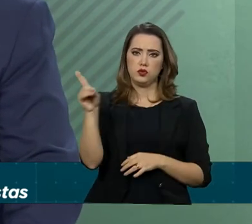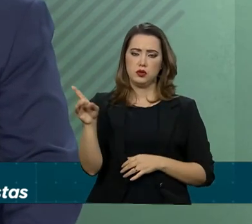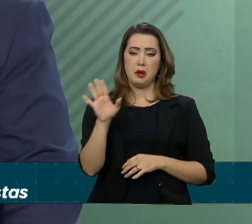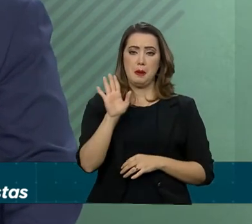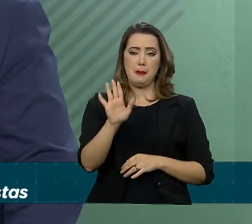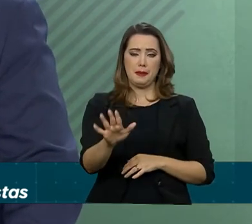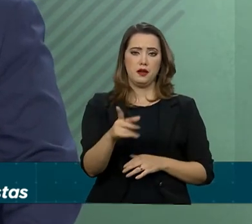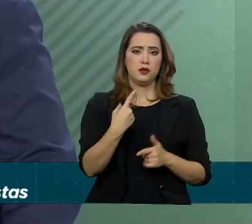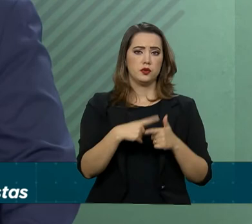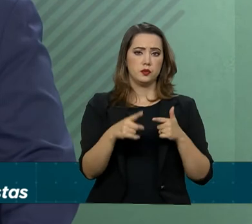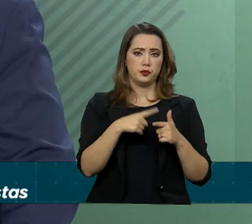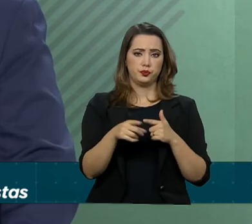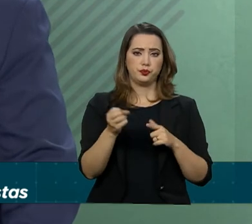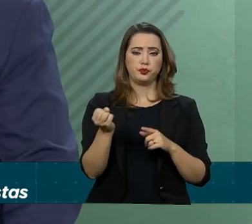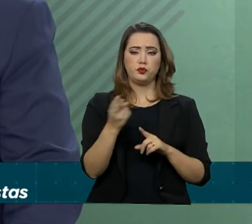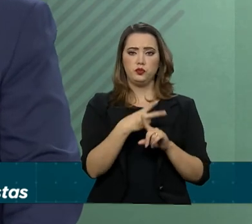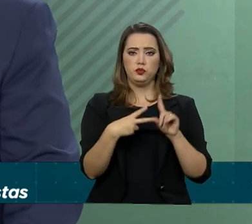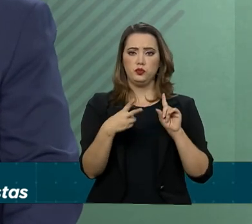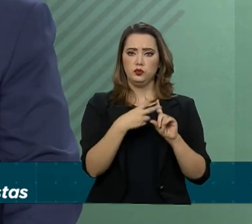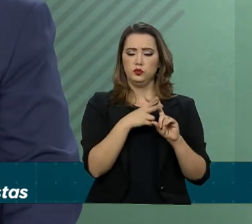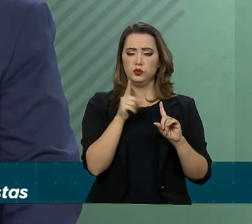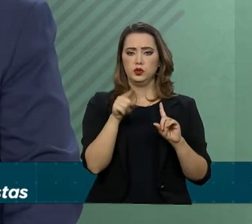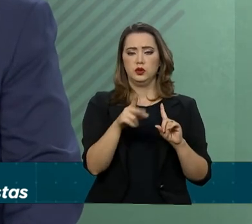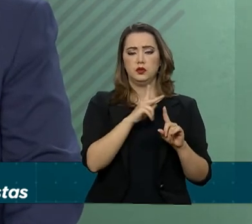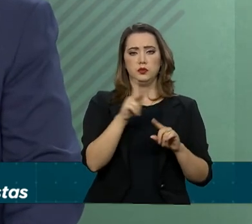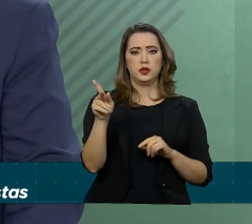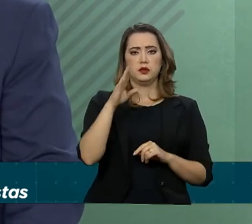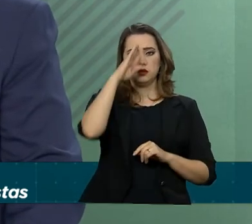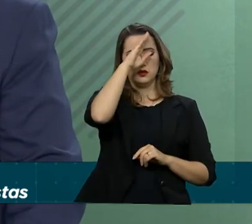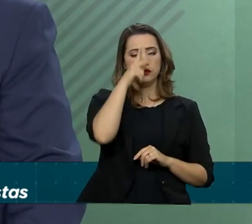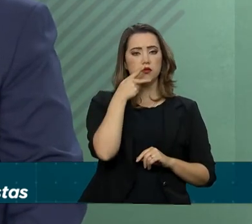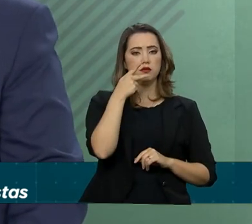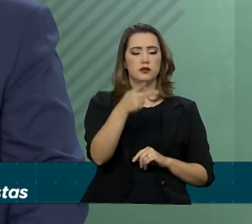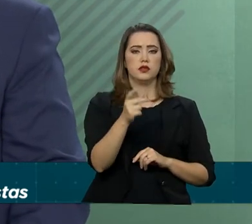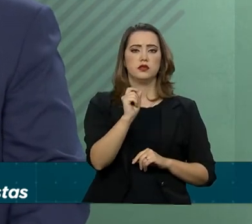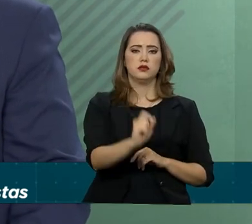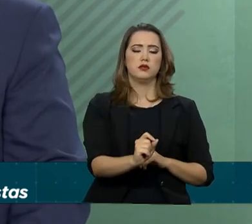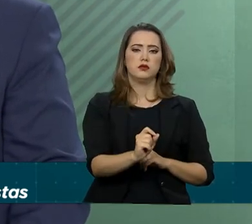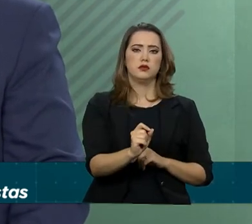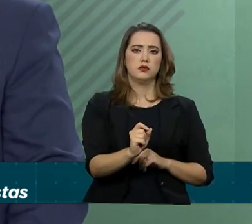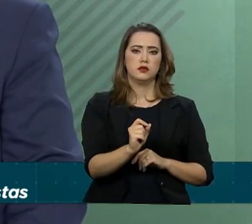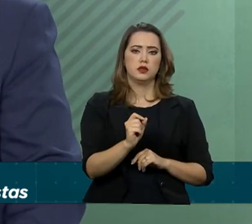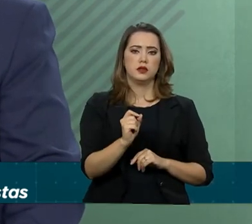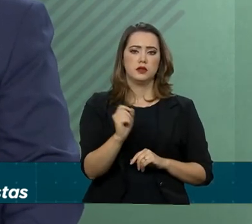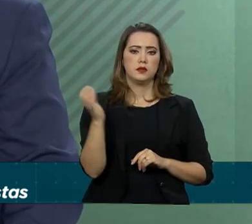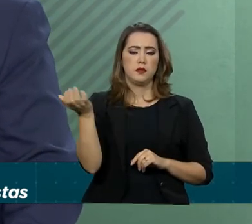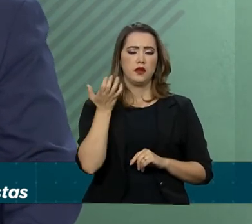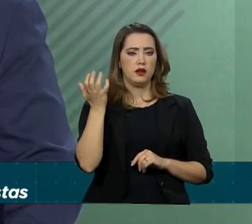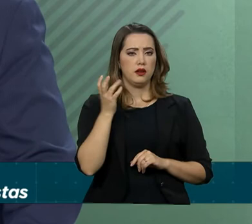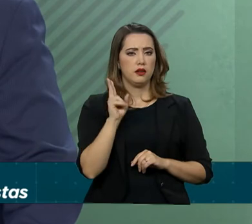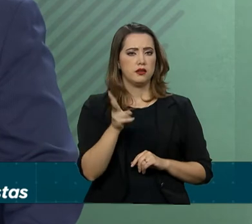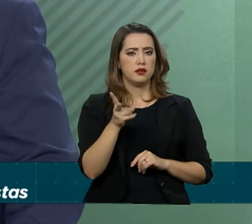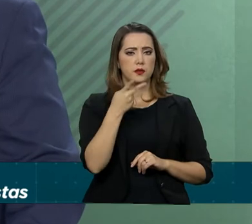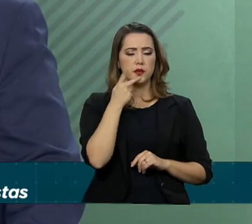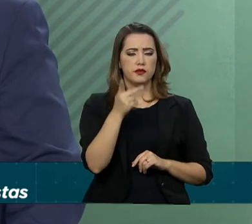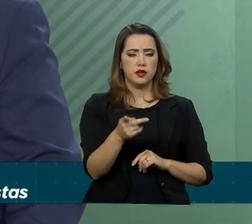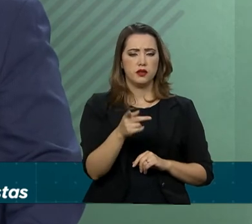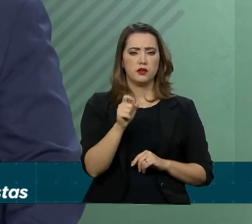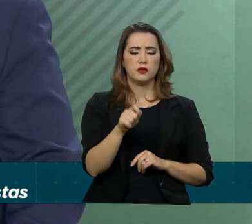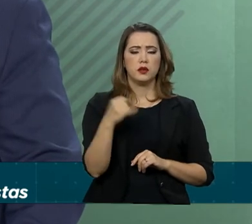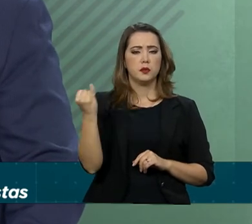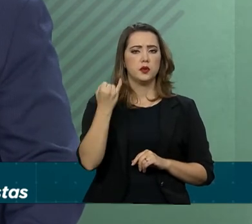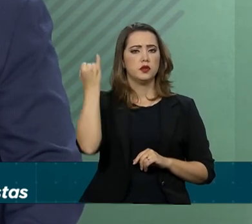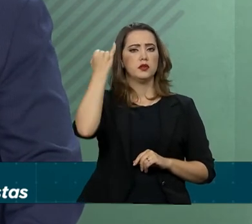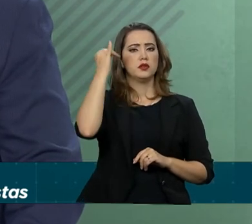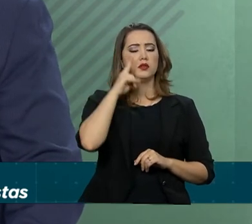às questões da nova Previdência, o presidente gostaria de ratificar a importância